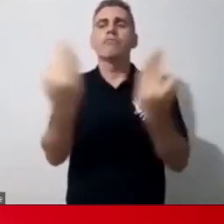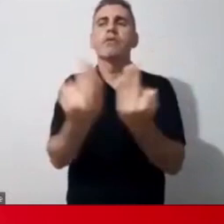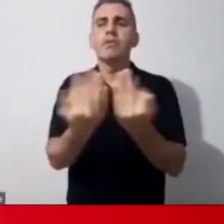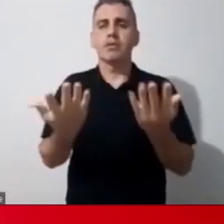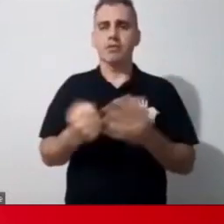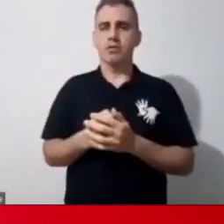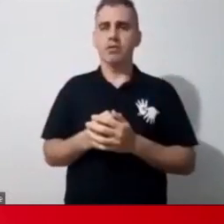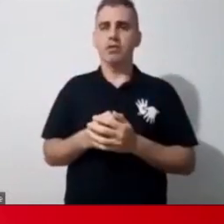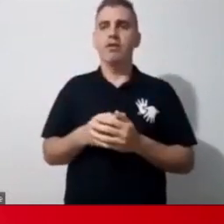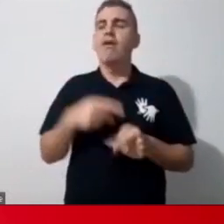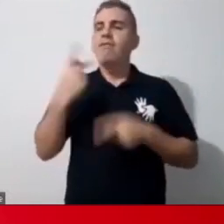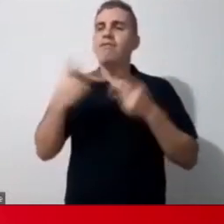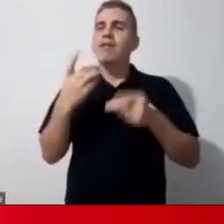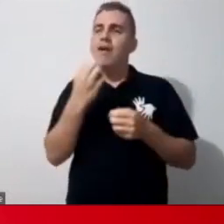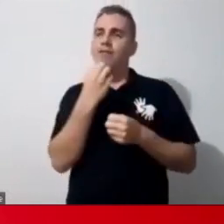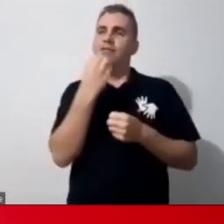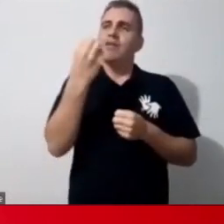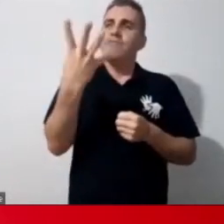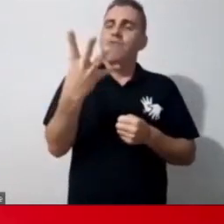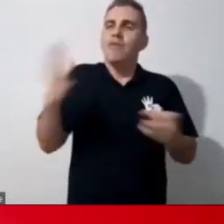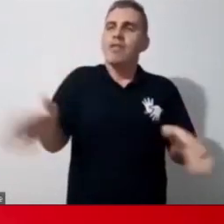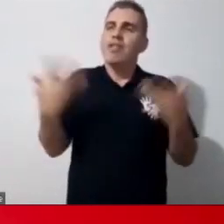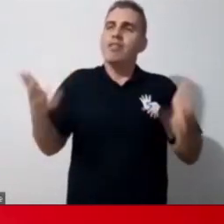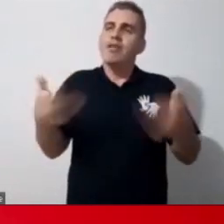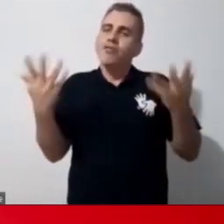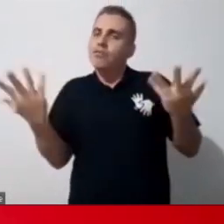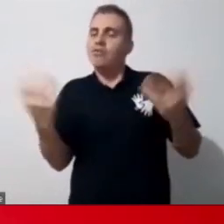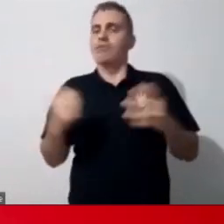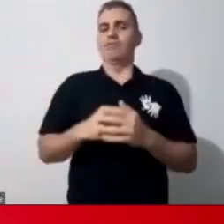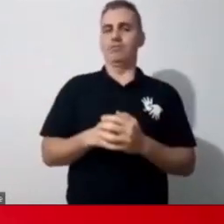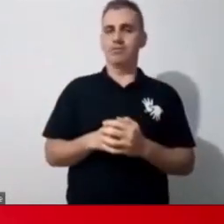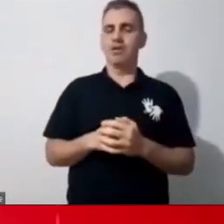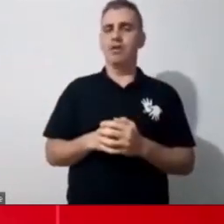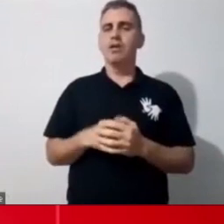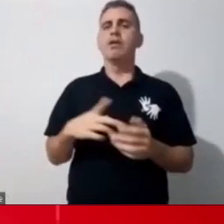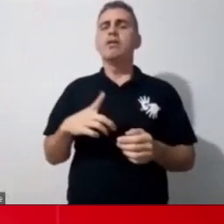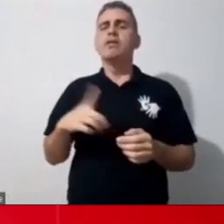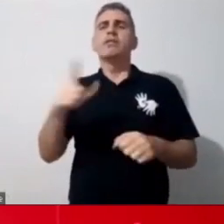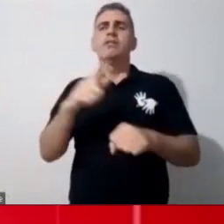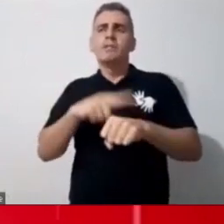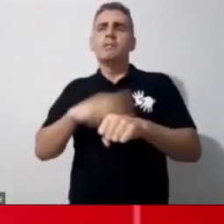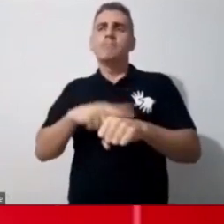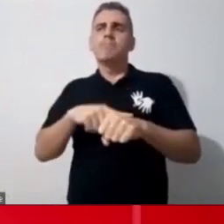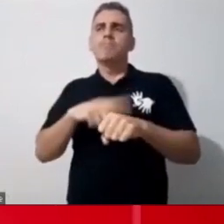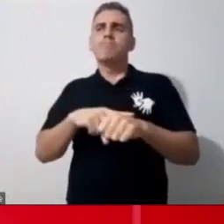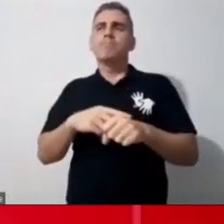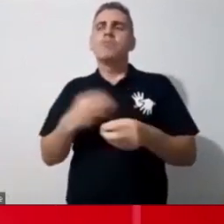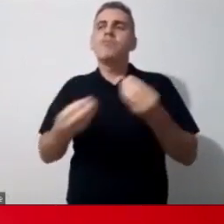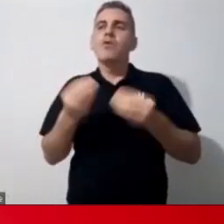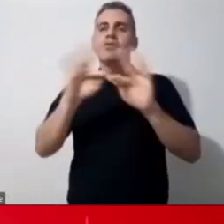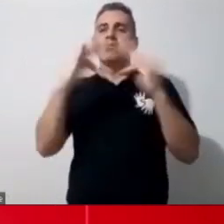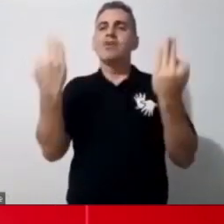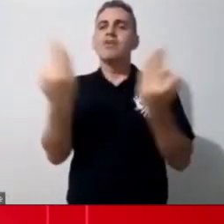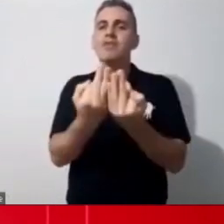incentive, né, e ao mesmo tempo também o quanto essas famílias vêm descobrindo as habilidades dos seus